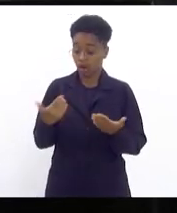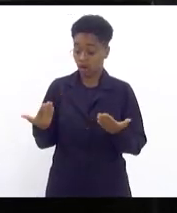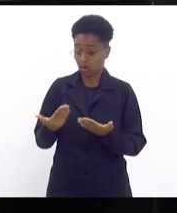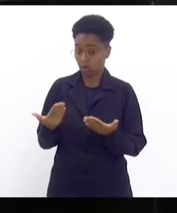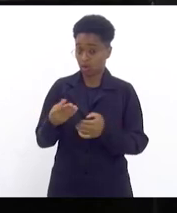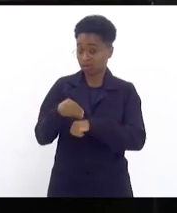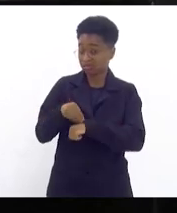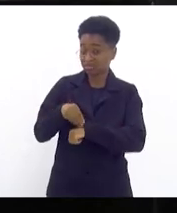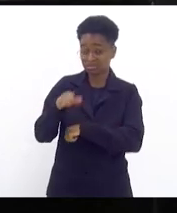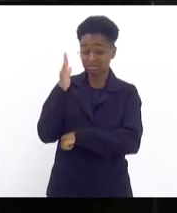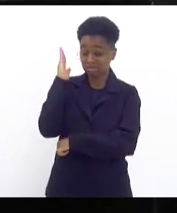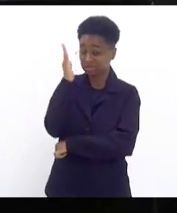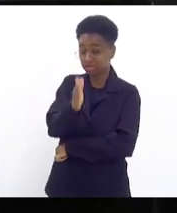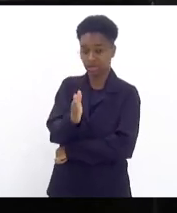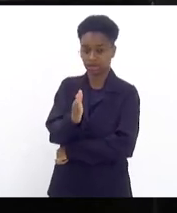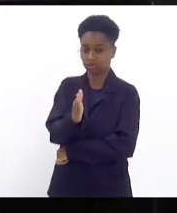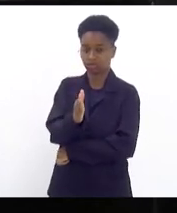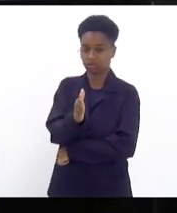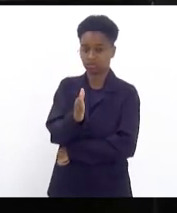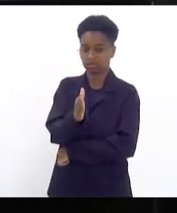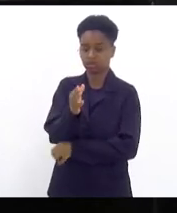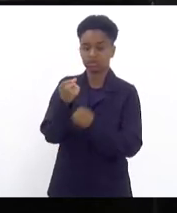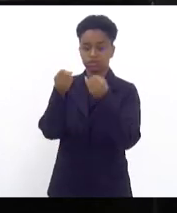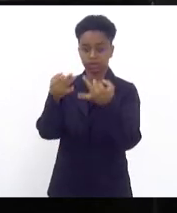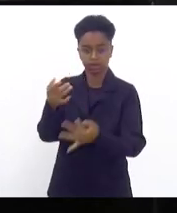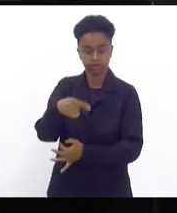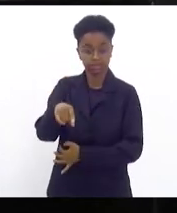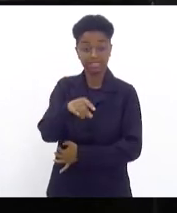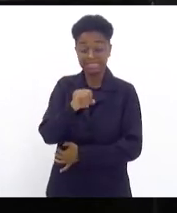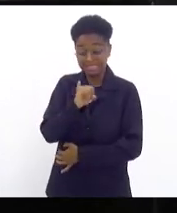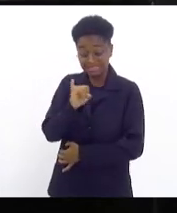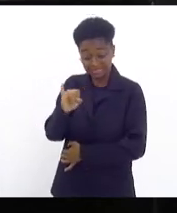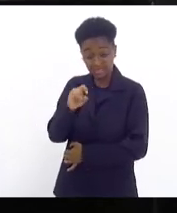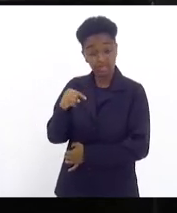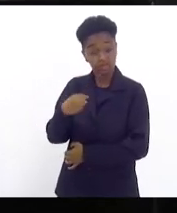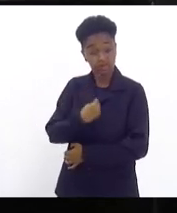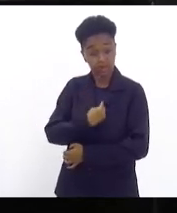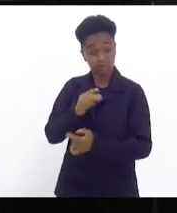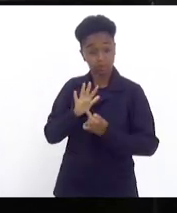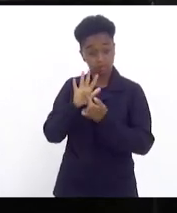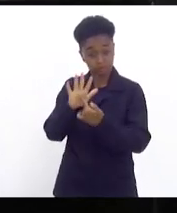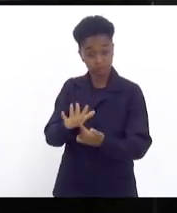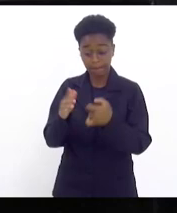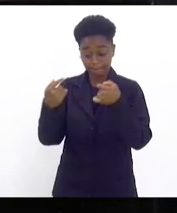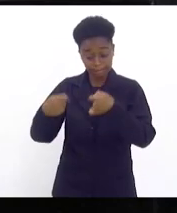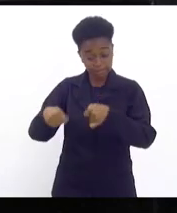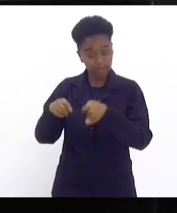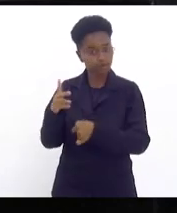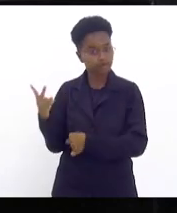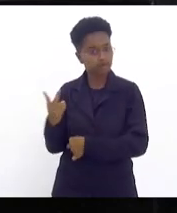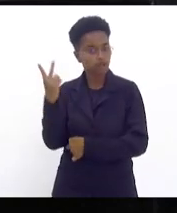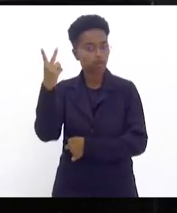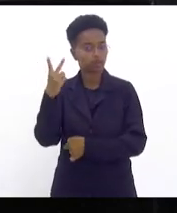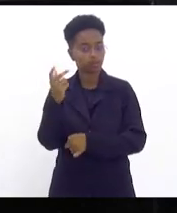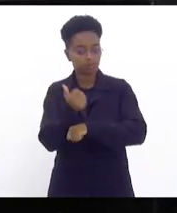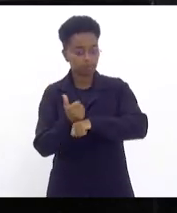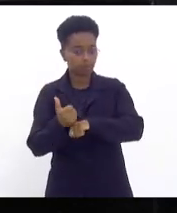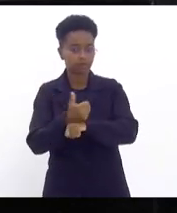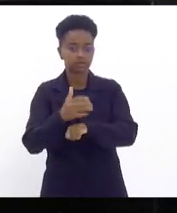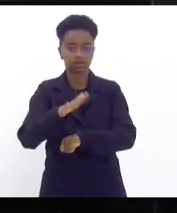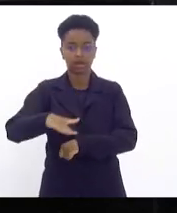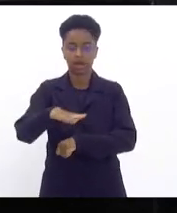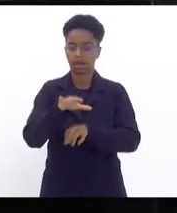uma maneira muito objetiva que quando nós afirmamos a necessidade de valorizar profissionais da